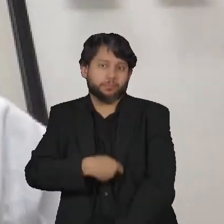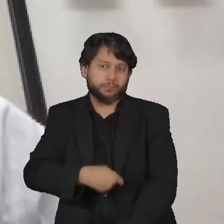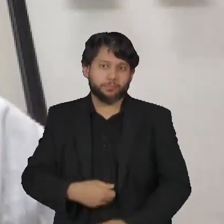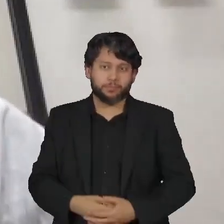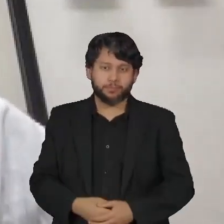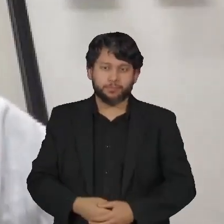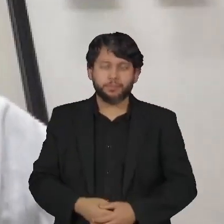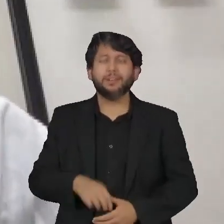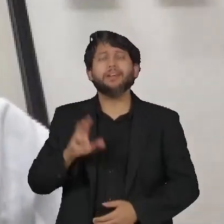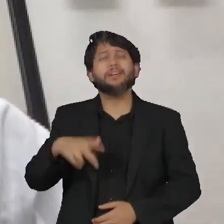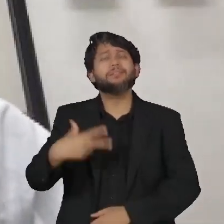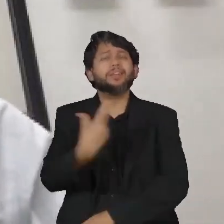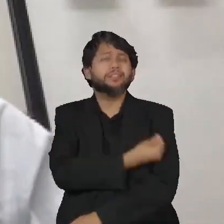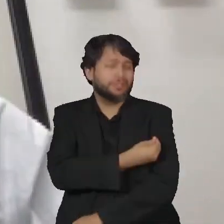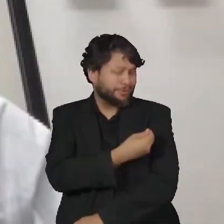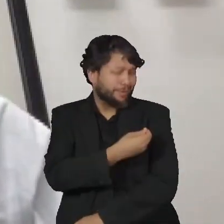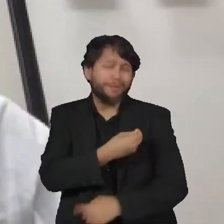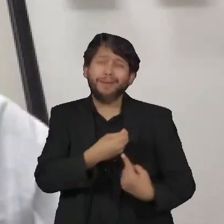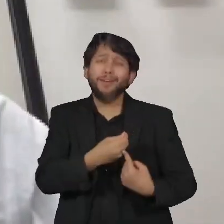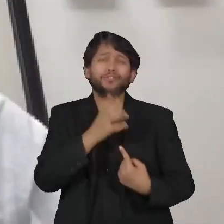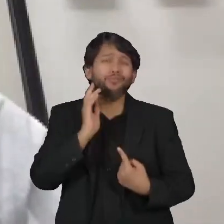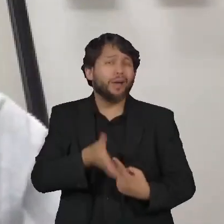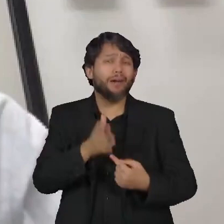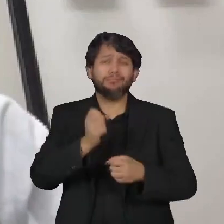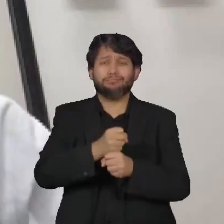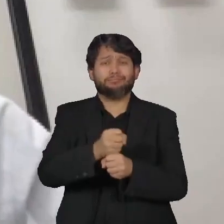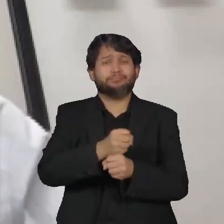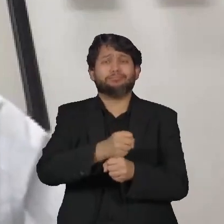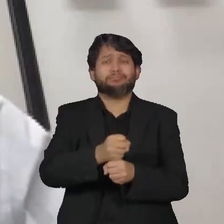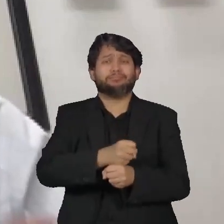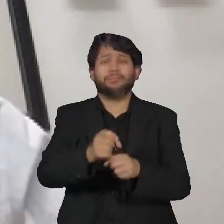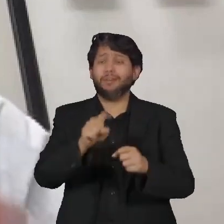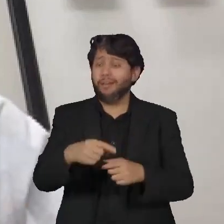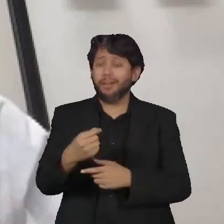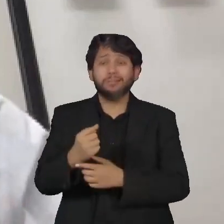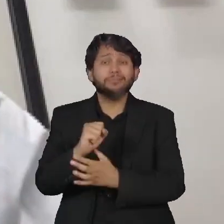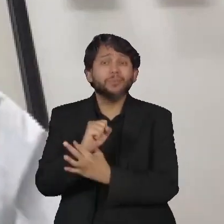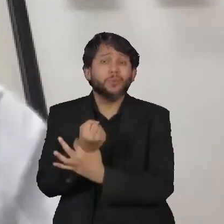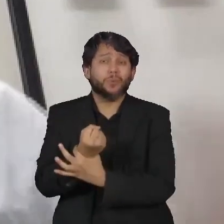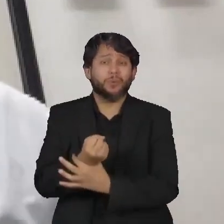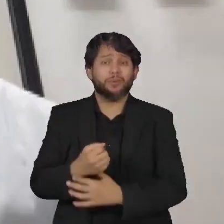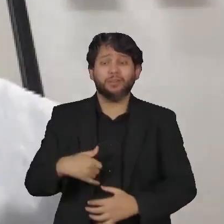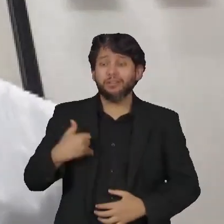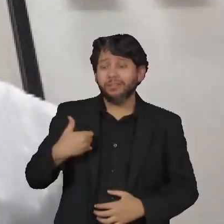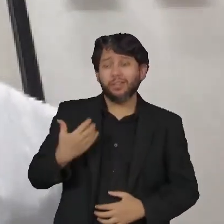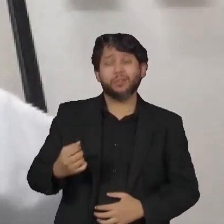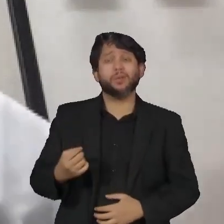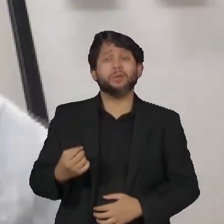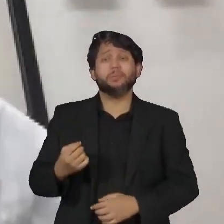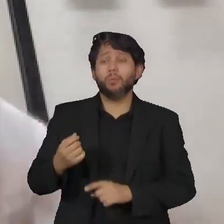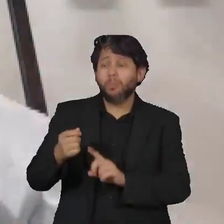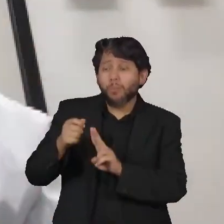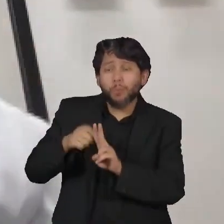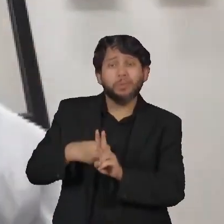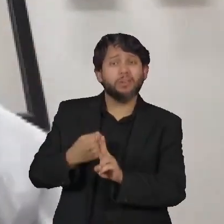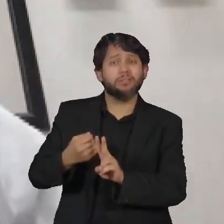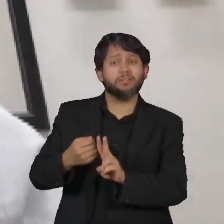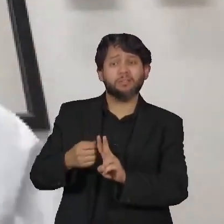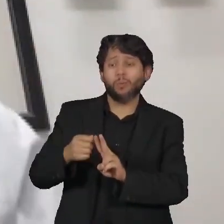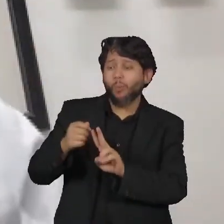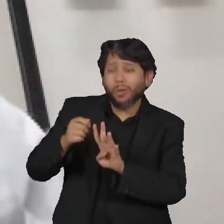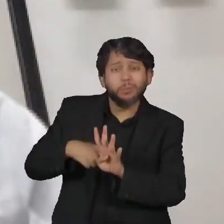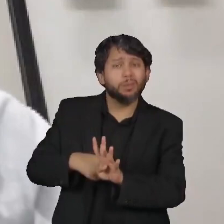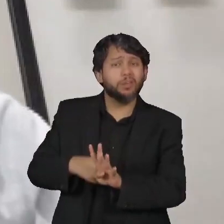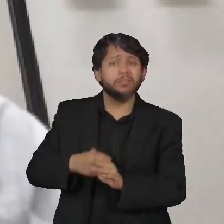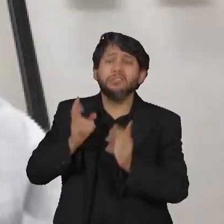muitos anos, é uma vacina absolutamente segura. Em crianças de dois, quatro, oito meses de vida sempre